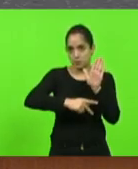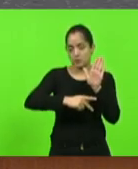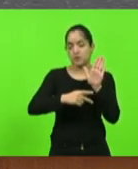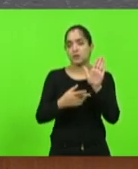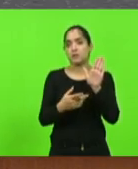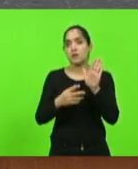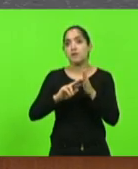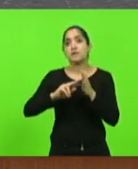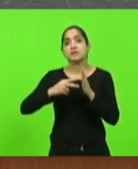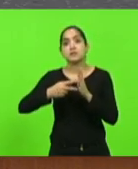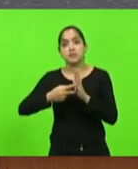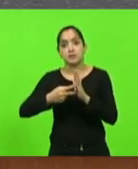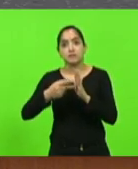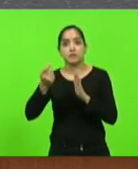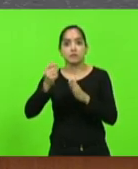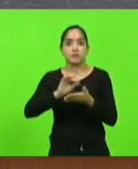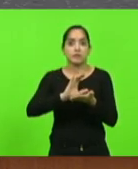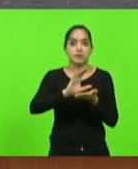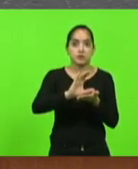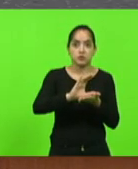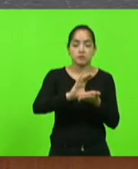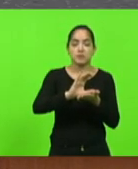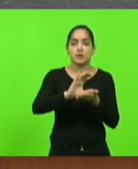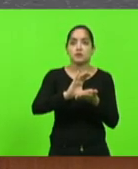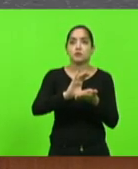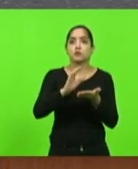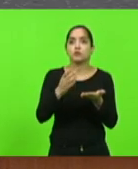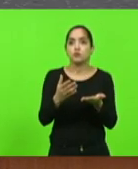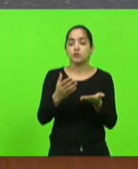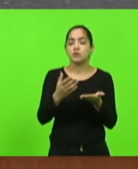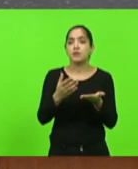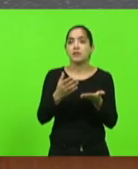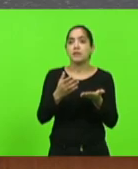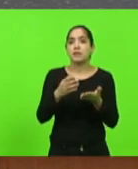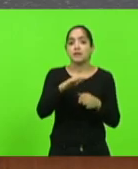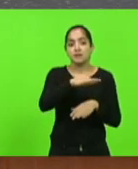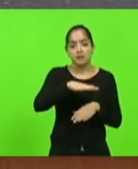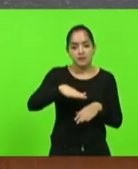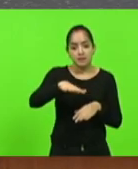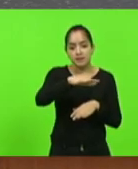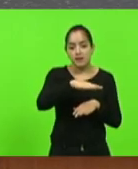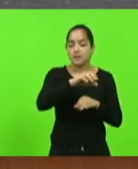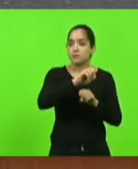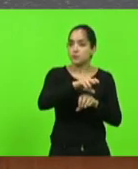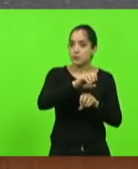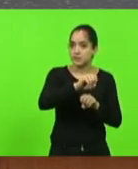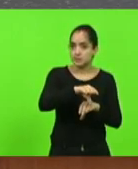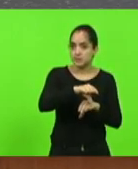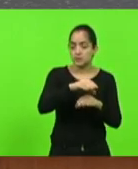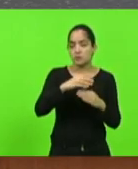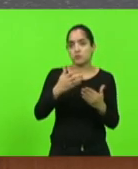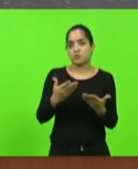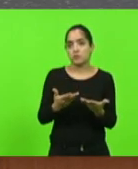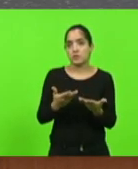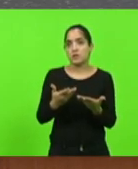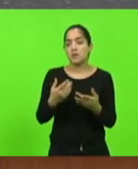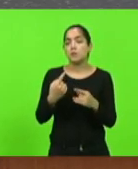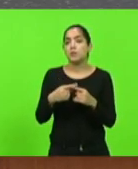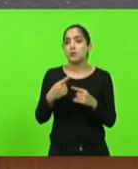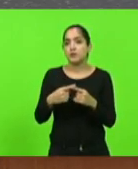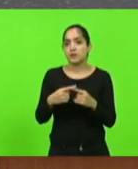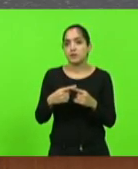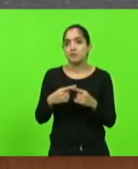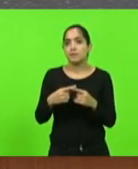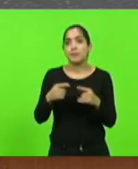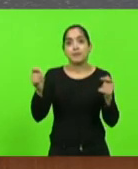significar mais investimentos nesses recursos, investimentos em áreas como a educação, e porque a educação